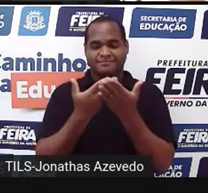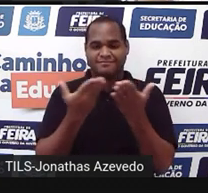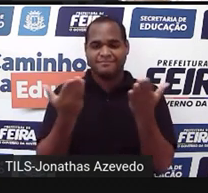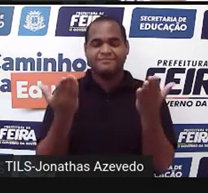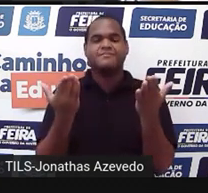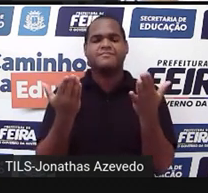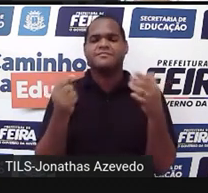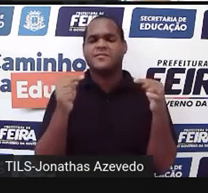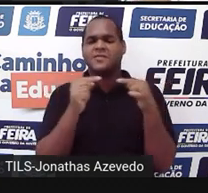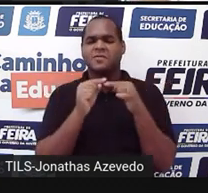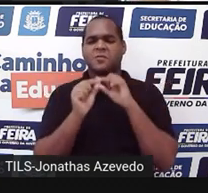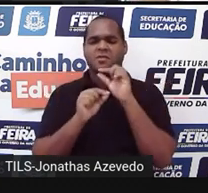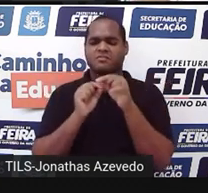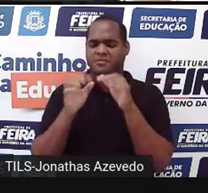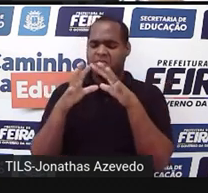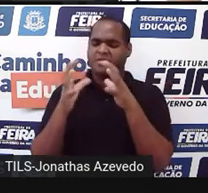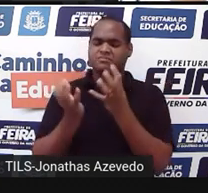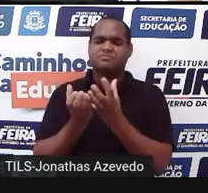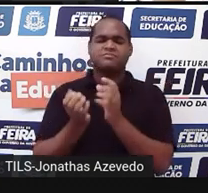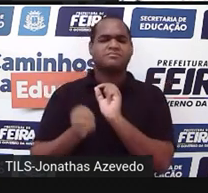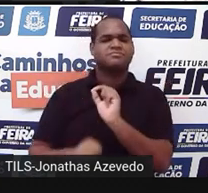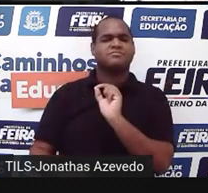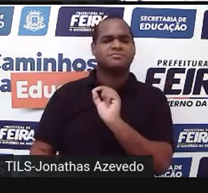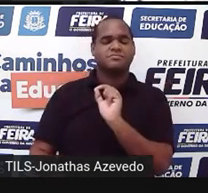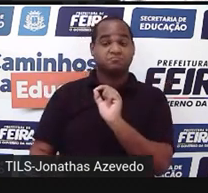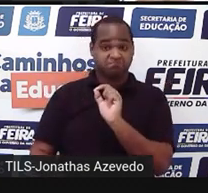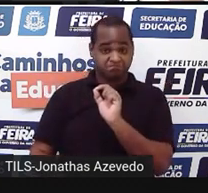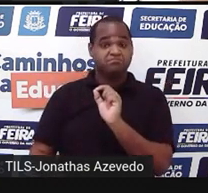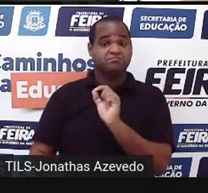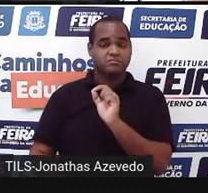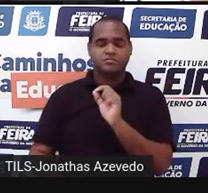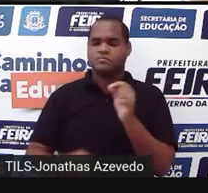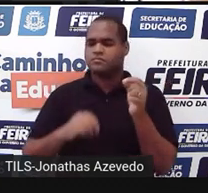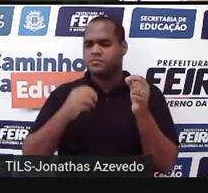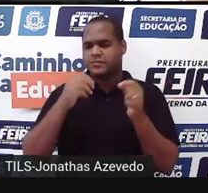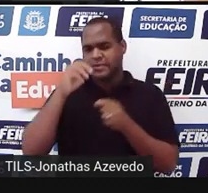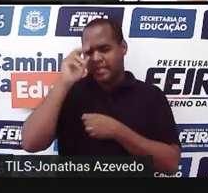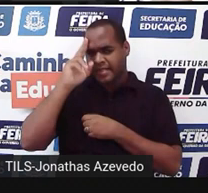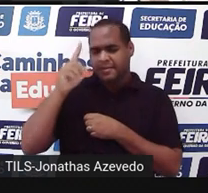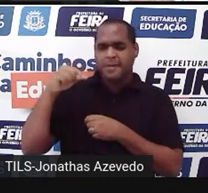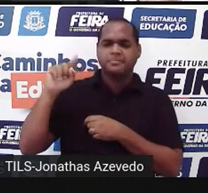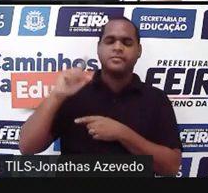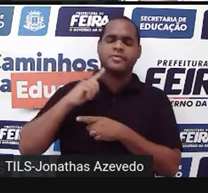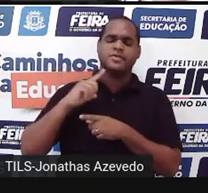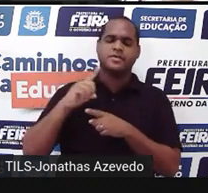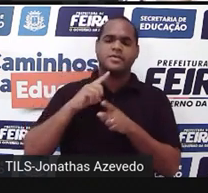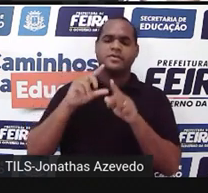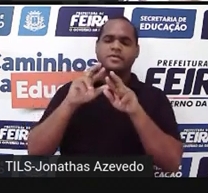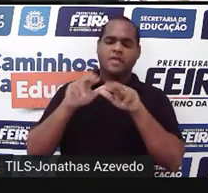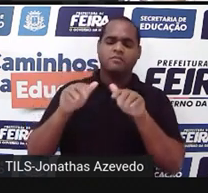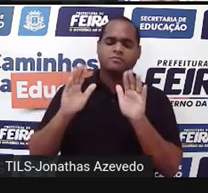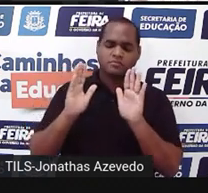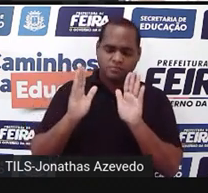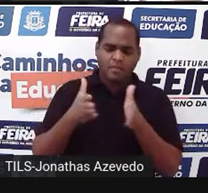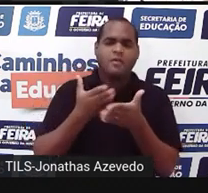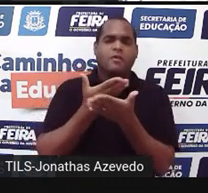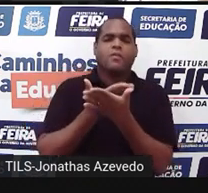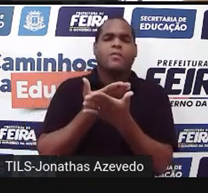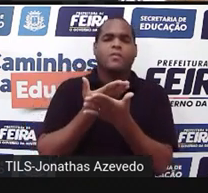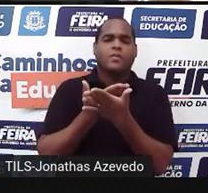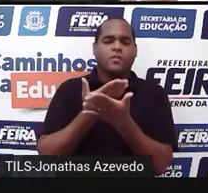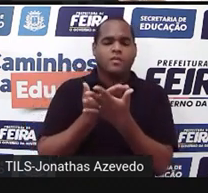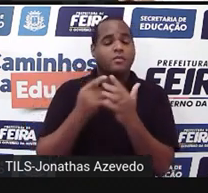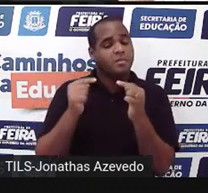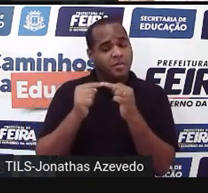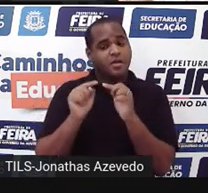sobre essa bola aqui. Inclusive, para a gente lembrar de coisas que a gente já estudou por aqui e